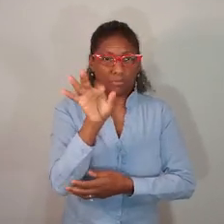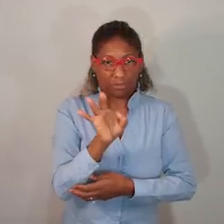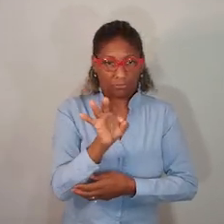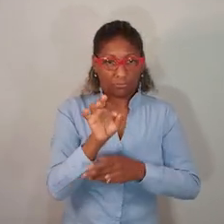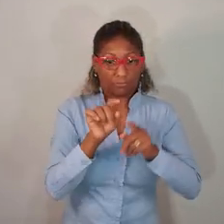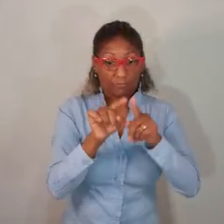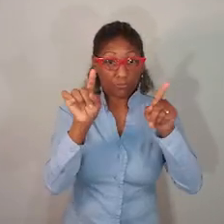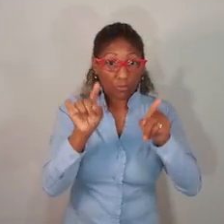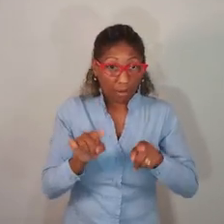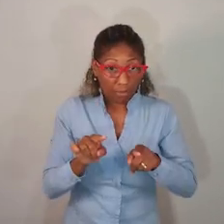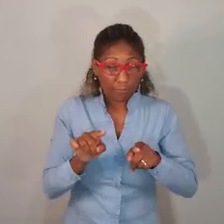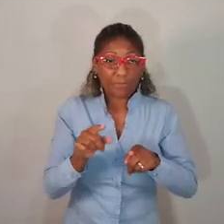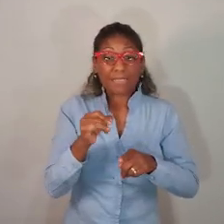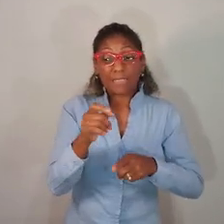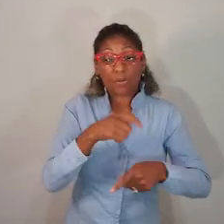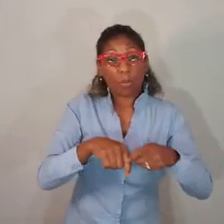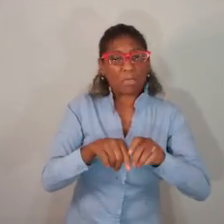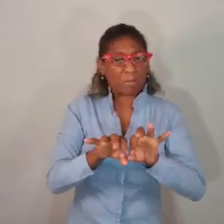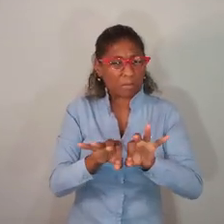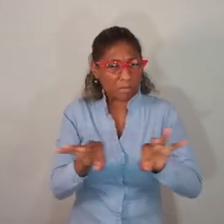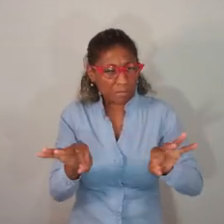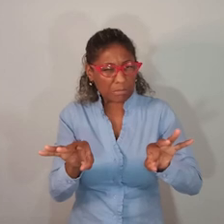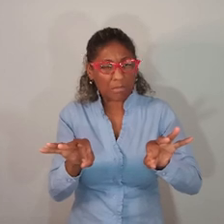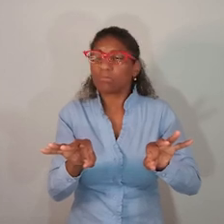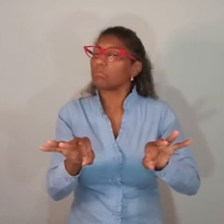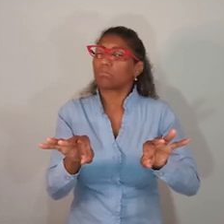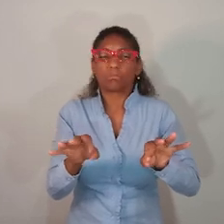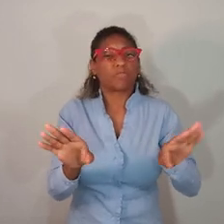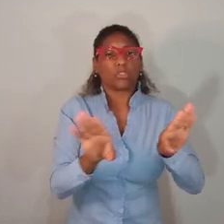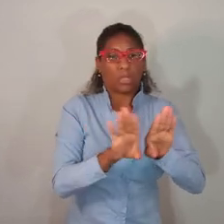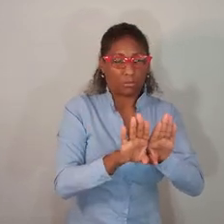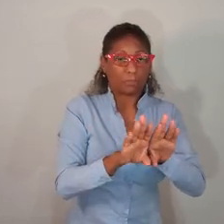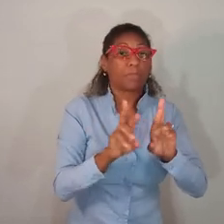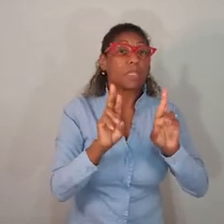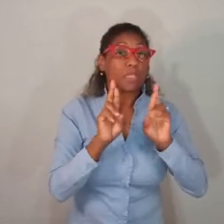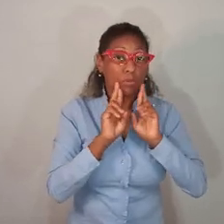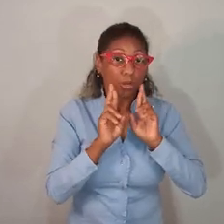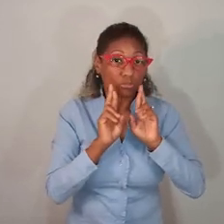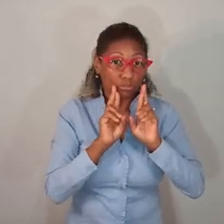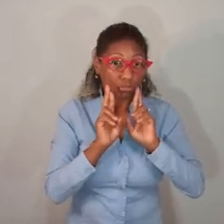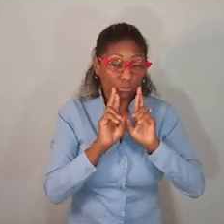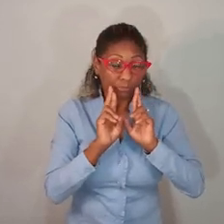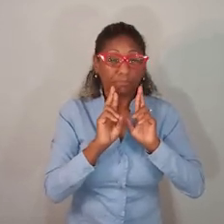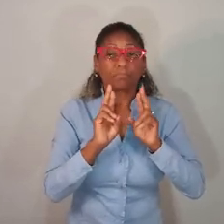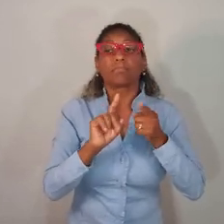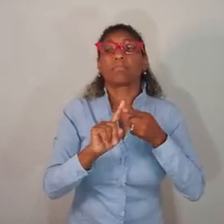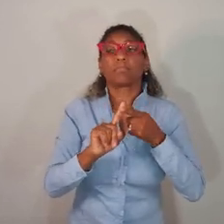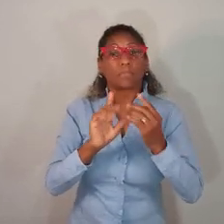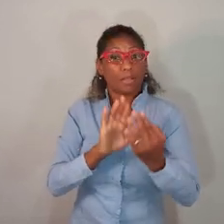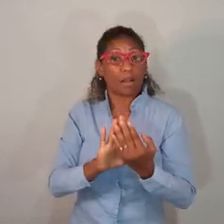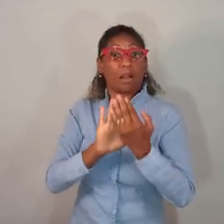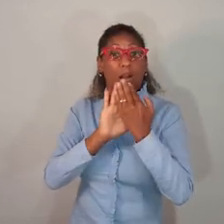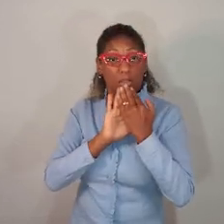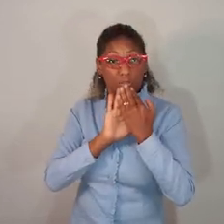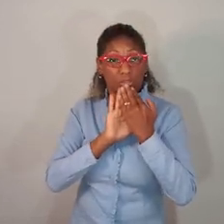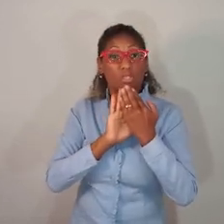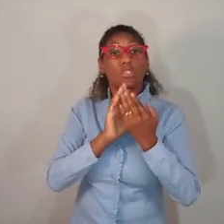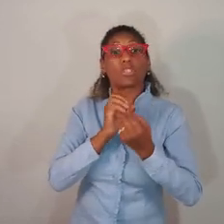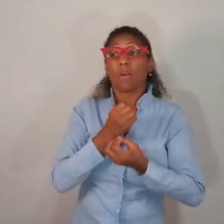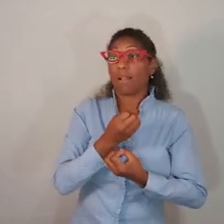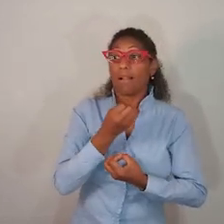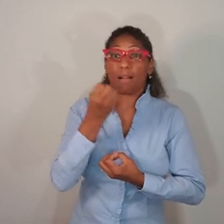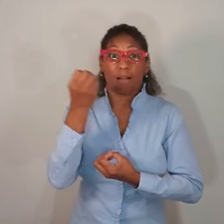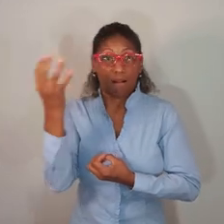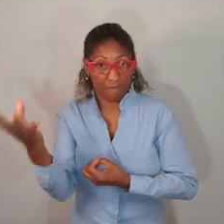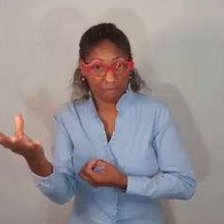essencial fica fechado para o público. É permitido operar apenas com teleentrega e teleatendimento, mas o atendimento de porta é